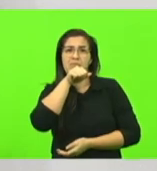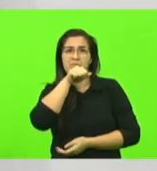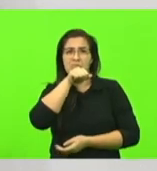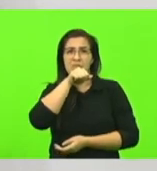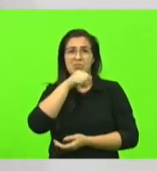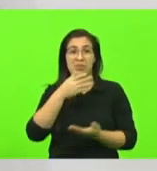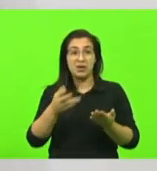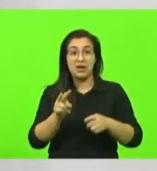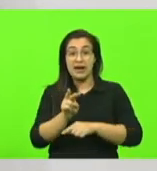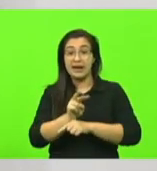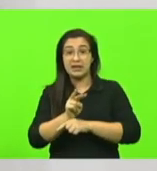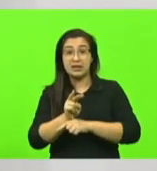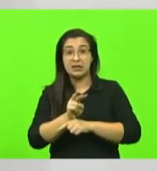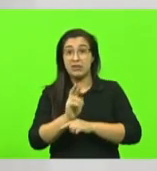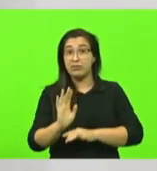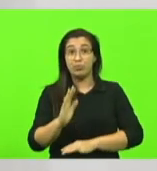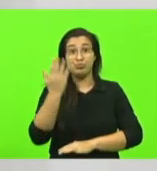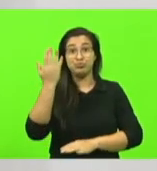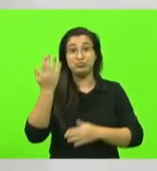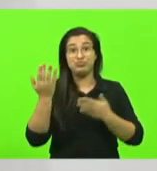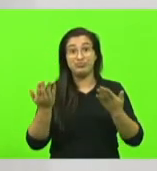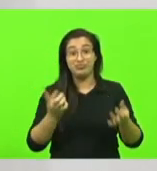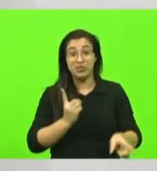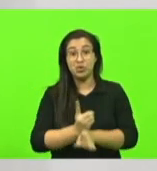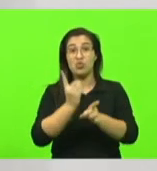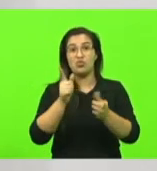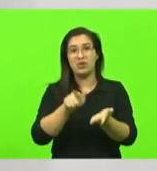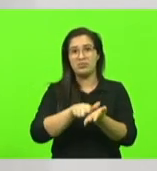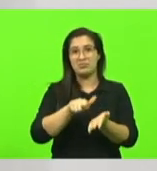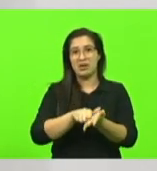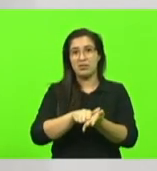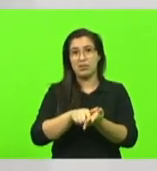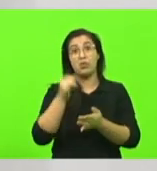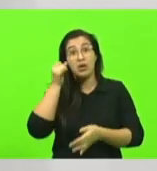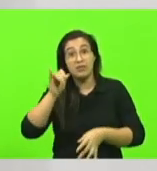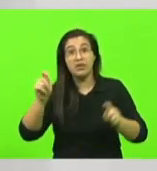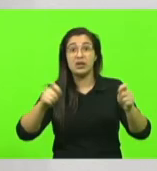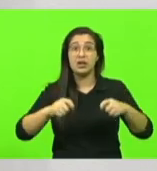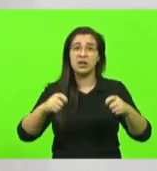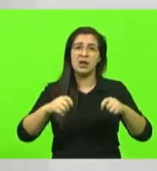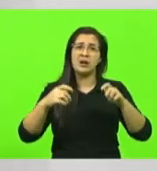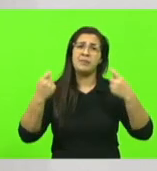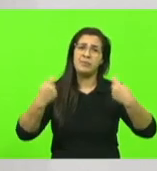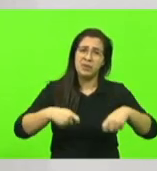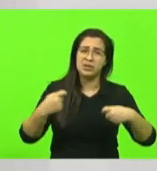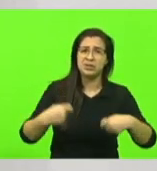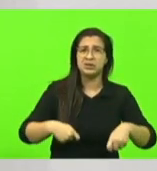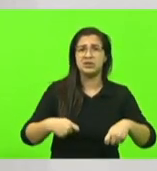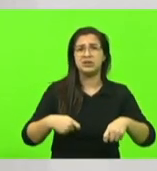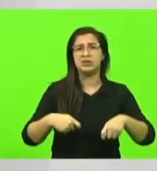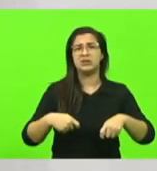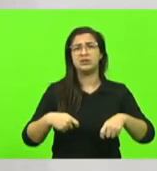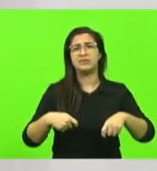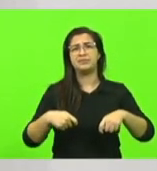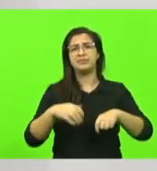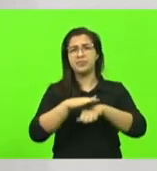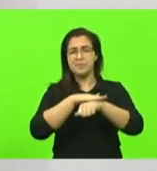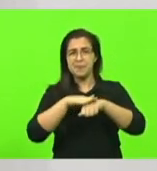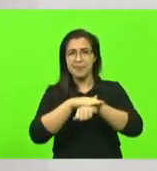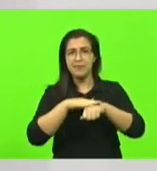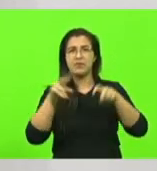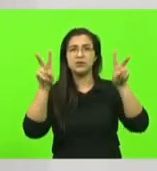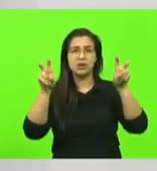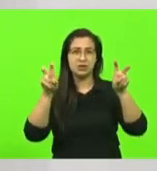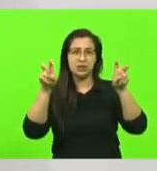localizou aquela carta então nós temos que trabalhar muito a questão do suicídio atinge